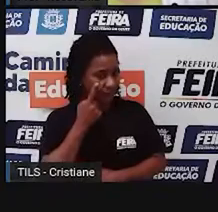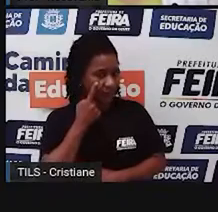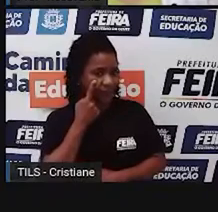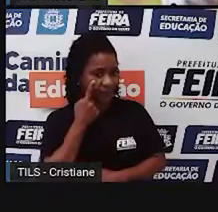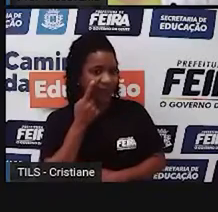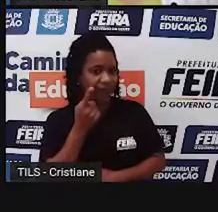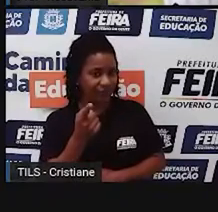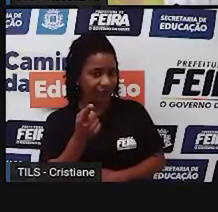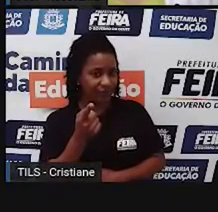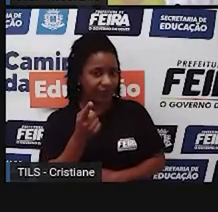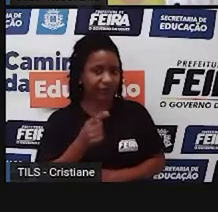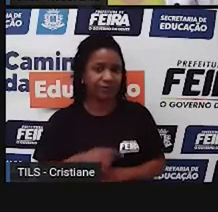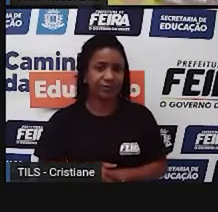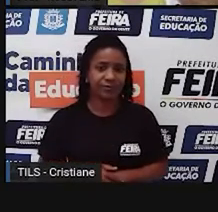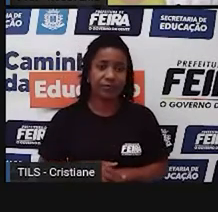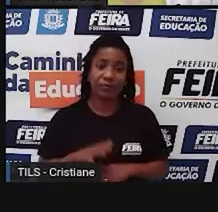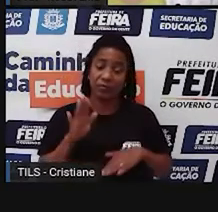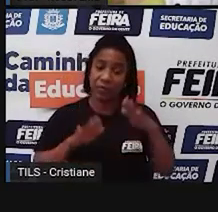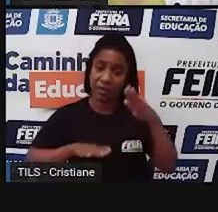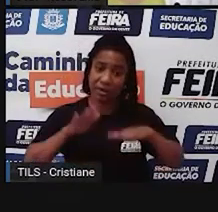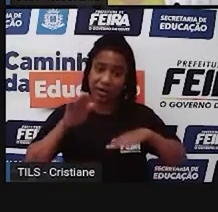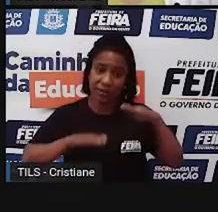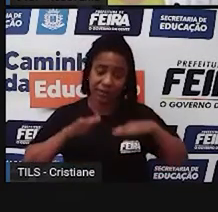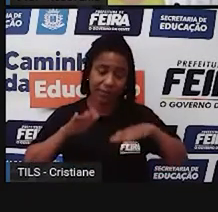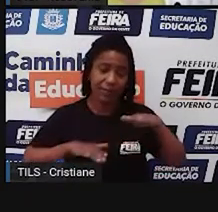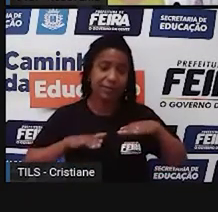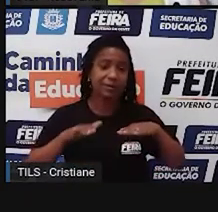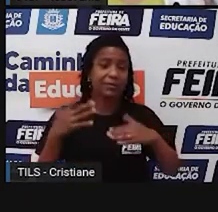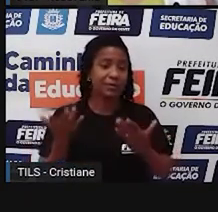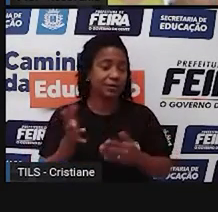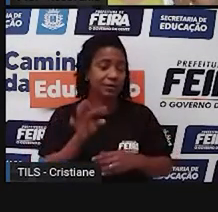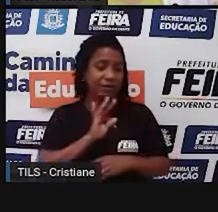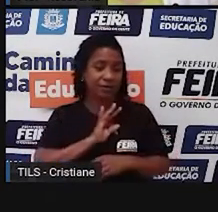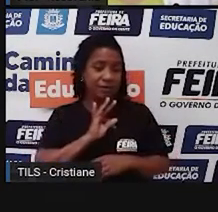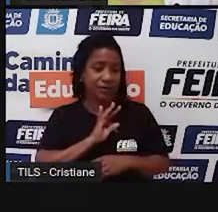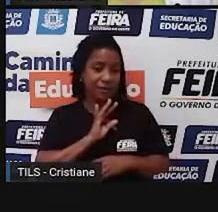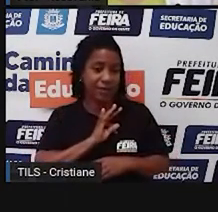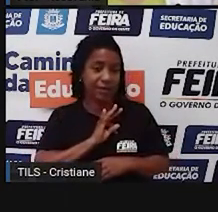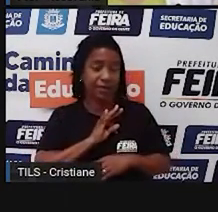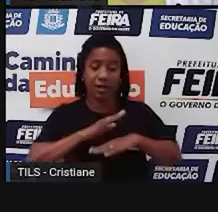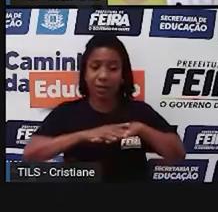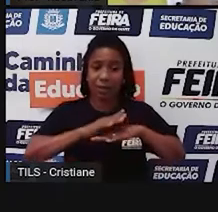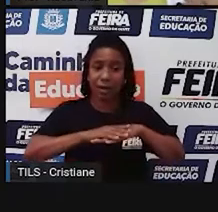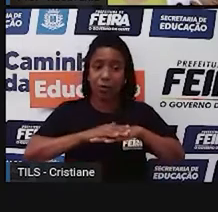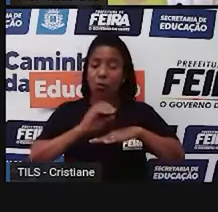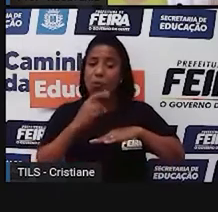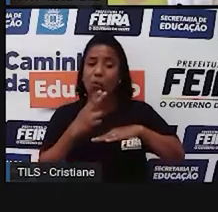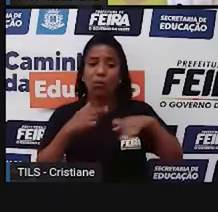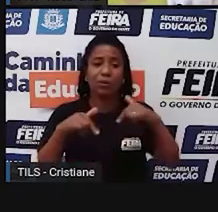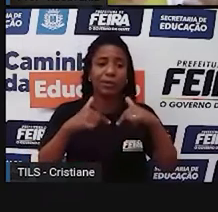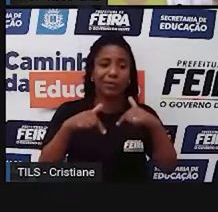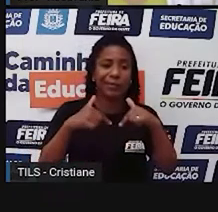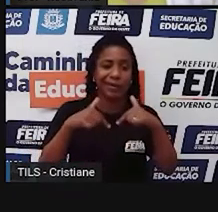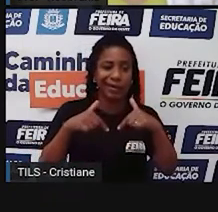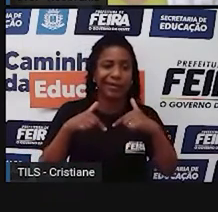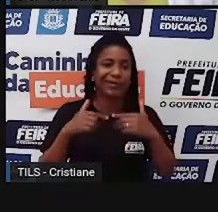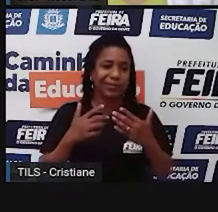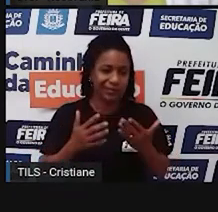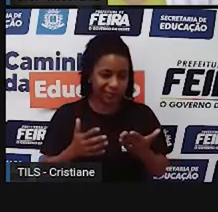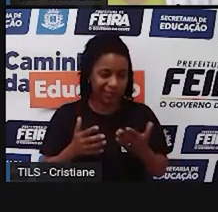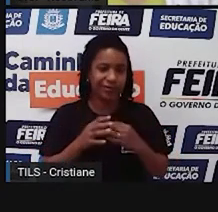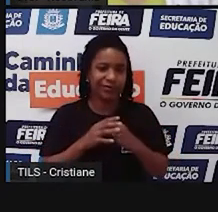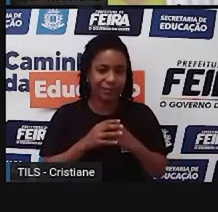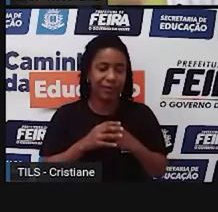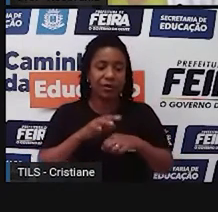né, a depender das técnicas, do trabalho que a pessoa tem, da função da cidade, da função ali daquele